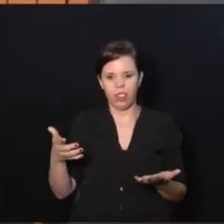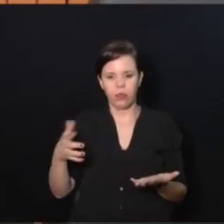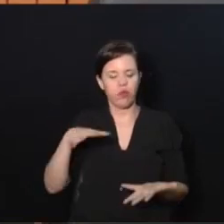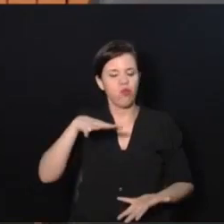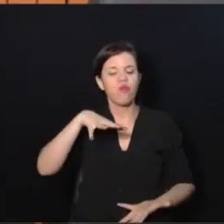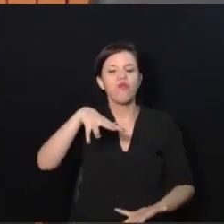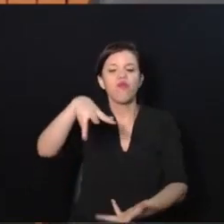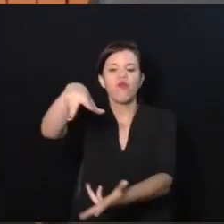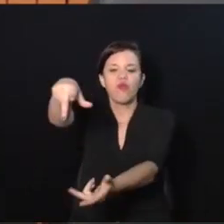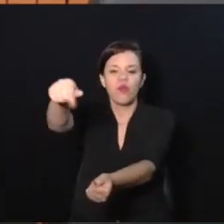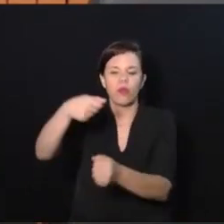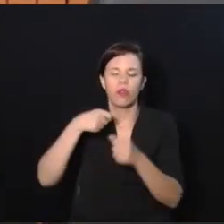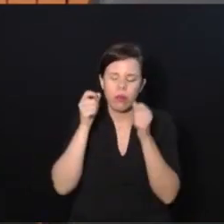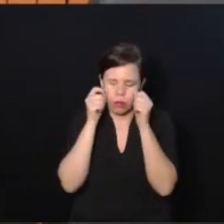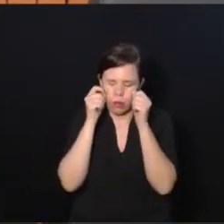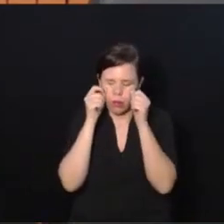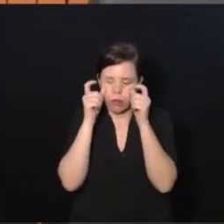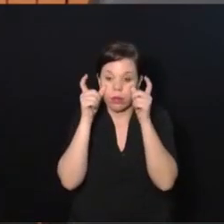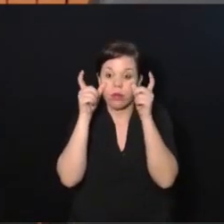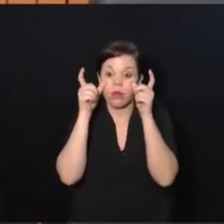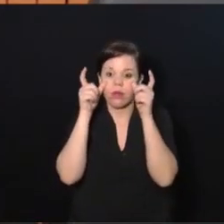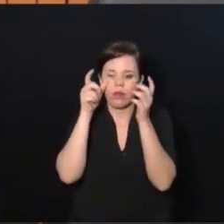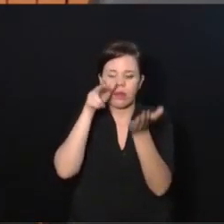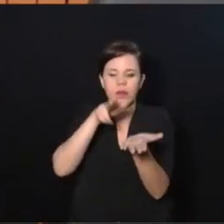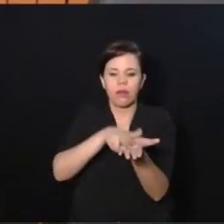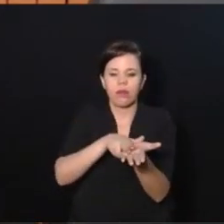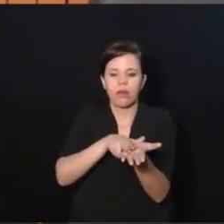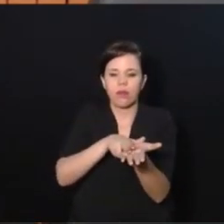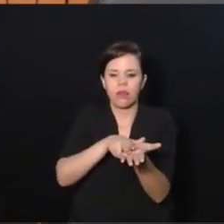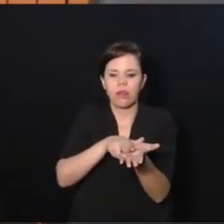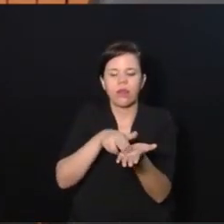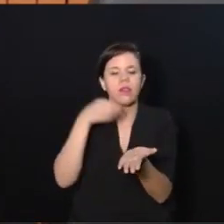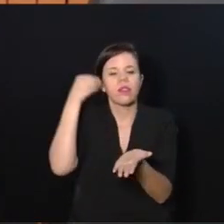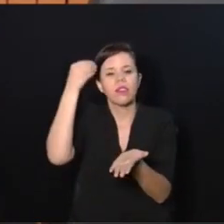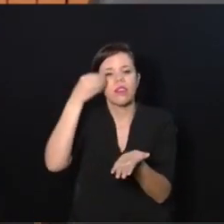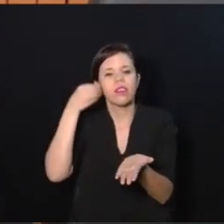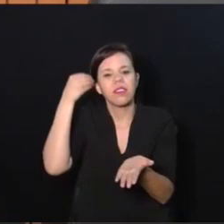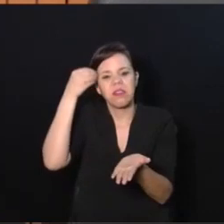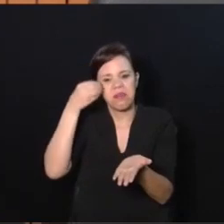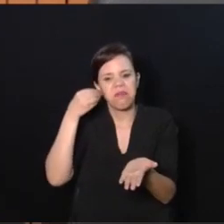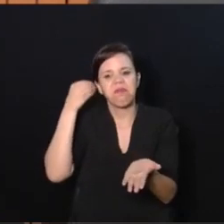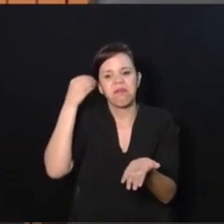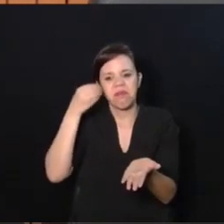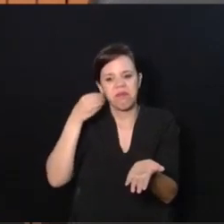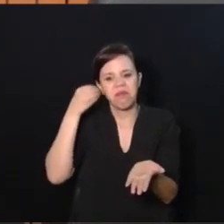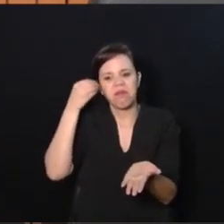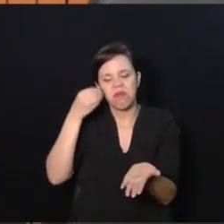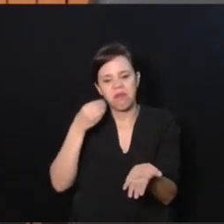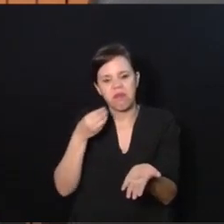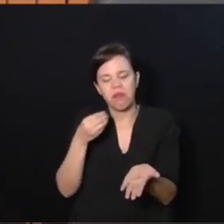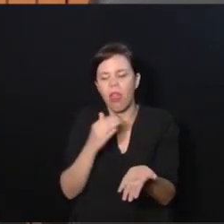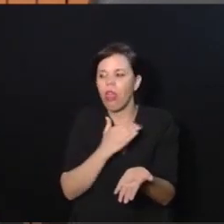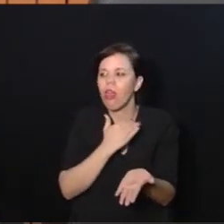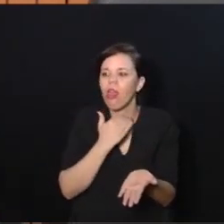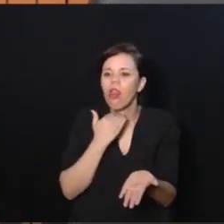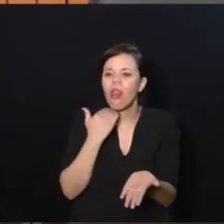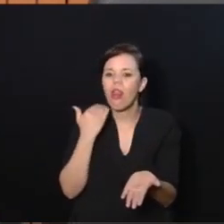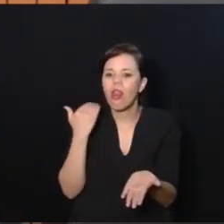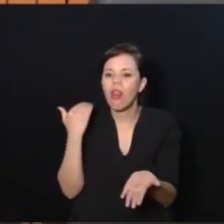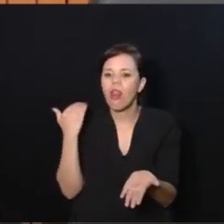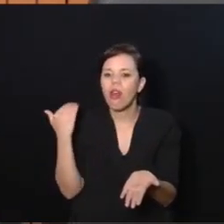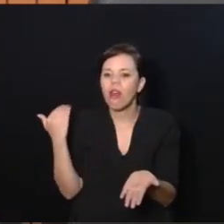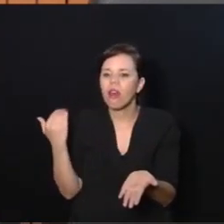e acordei. Mas assim, quem passa por essa experiência de morrer e ir lá fora